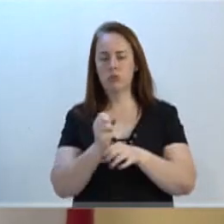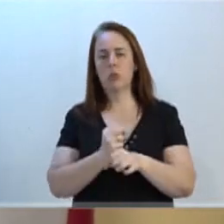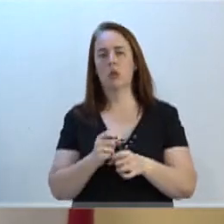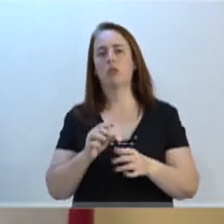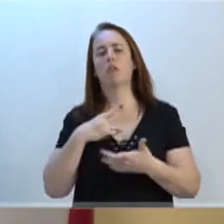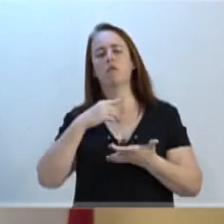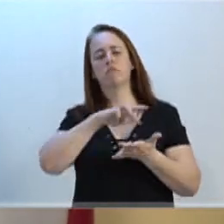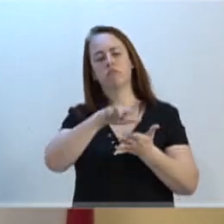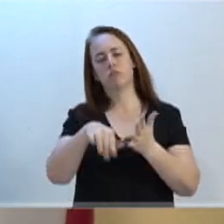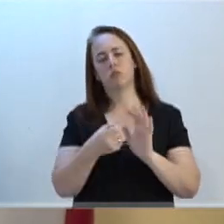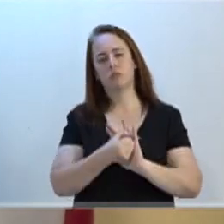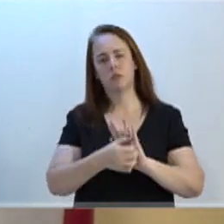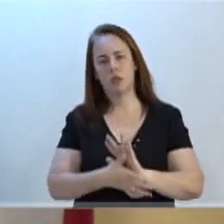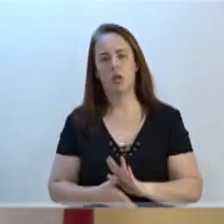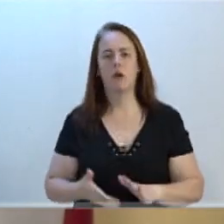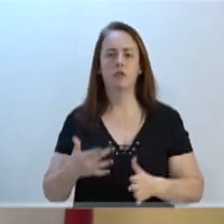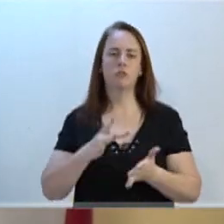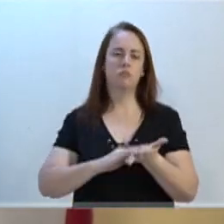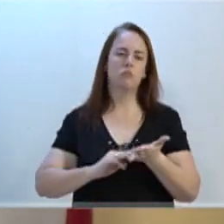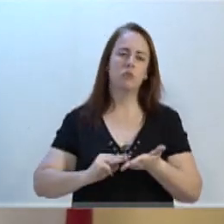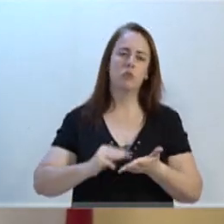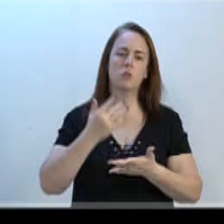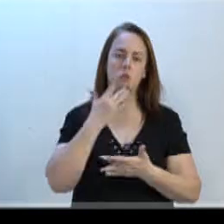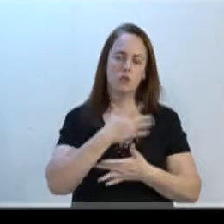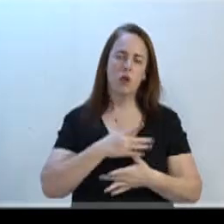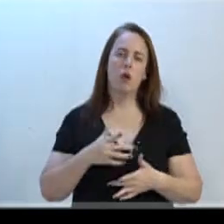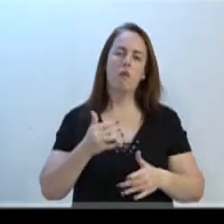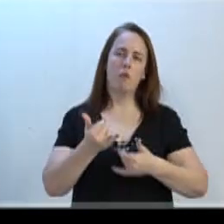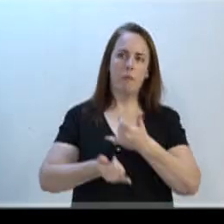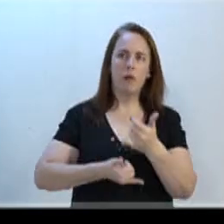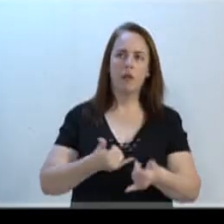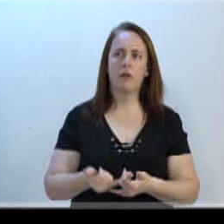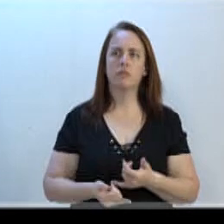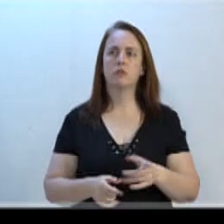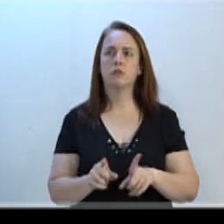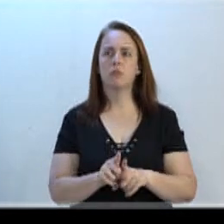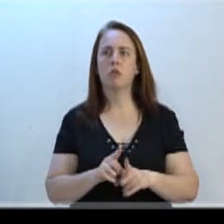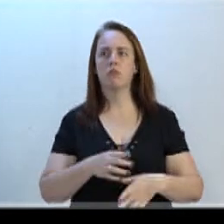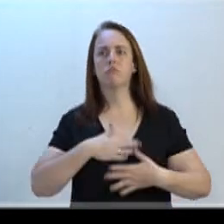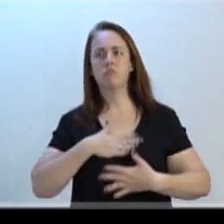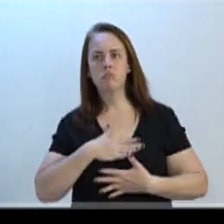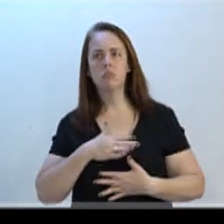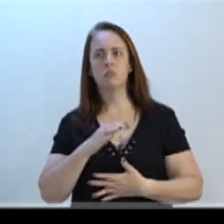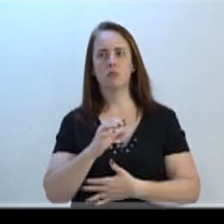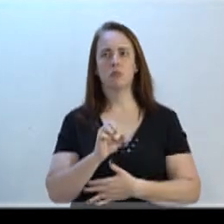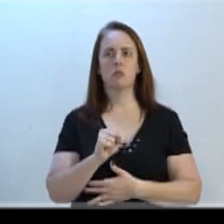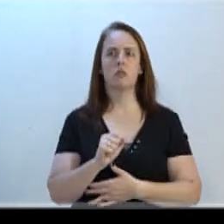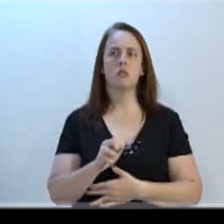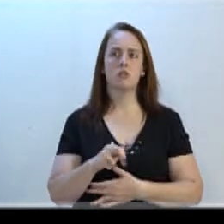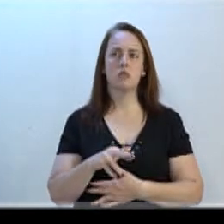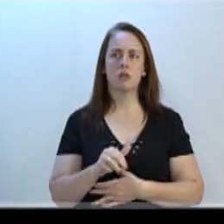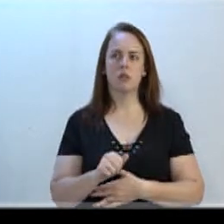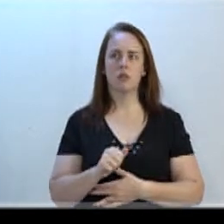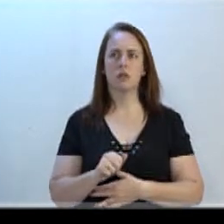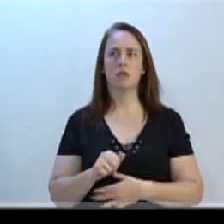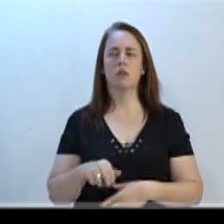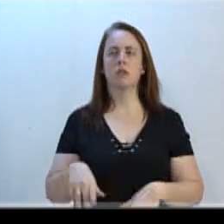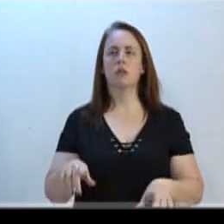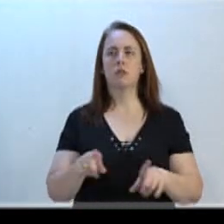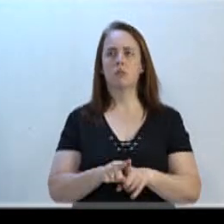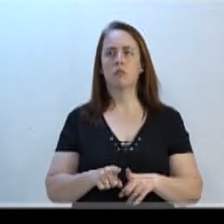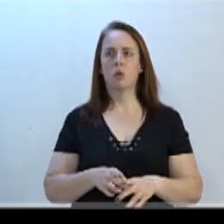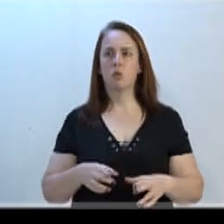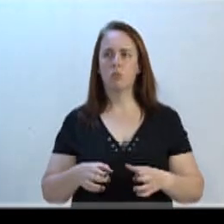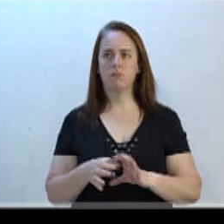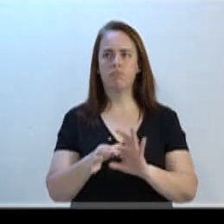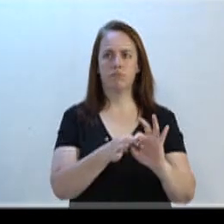atividades, uma deliciosa pastelada, brechó e brinquedos. Quero cumprimentar o César, também aí da Grupo Contabilidade,